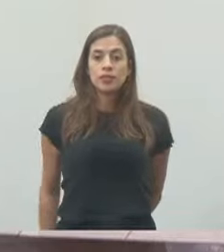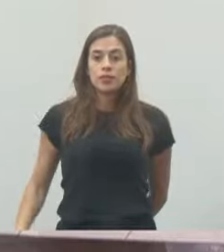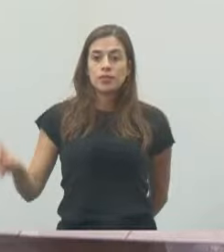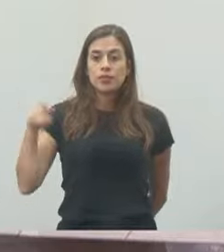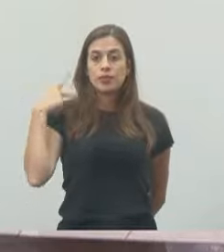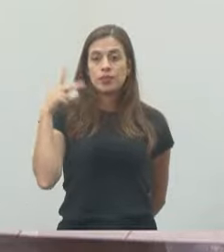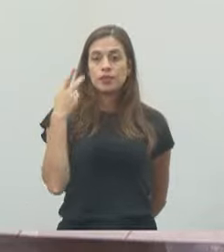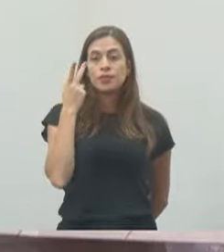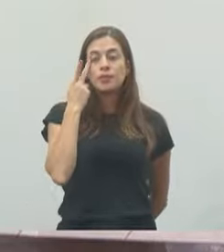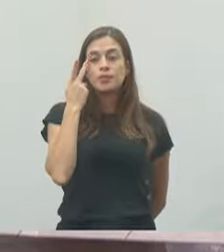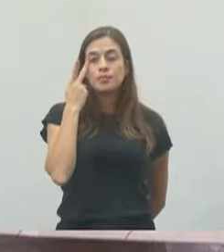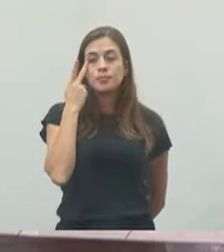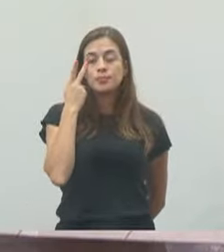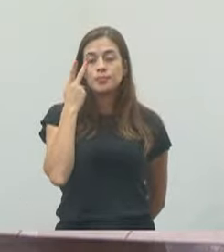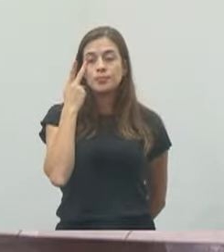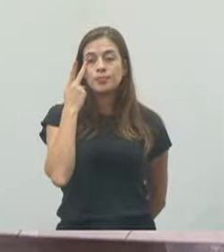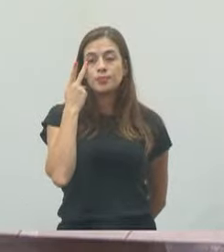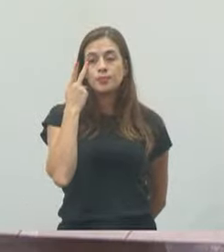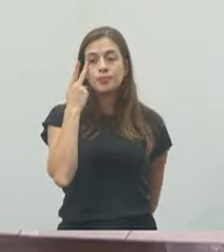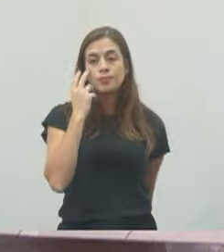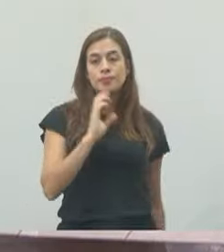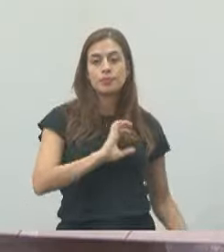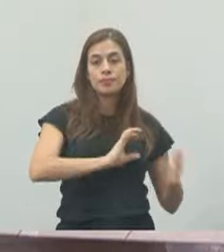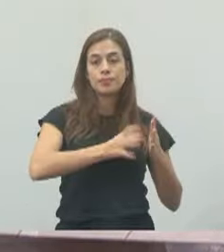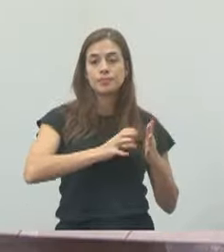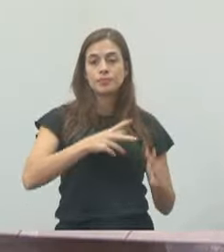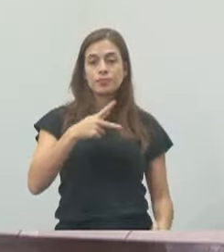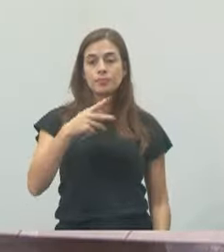Vereador Paulinho de Esporte, Podemos.